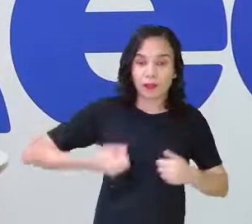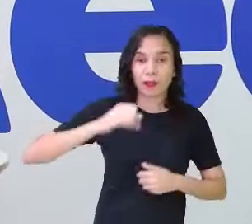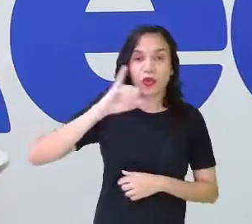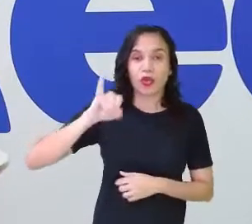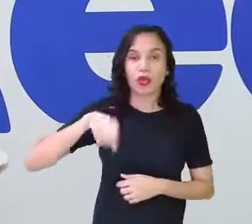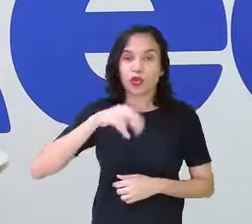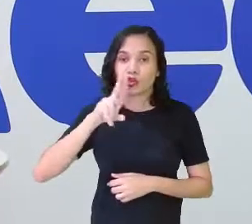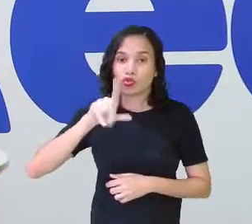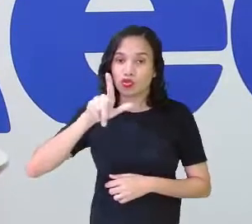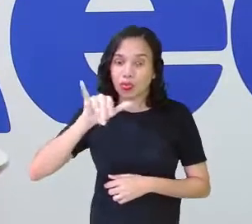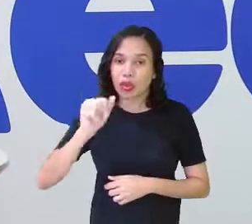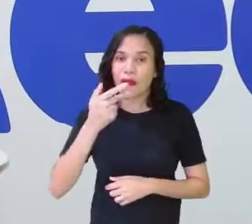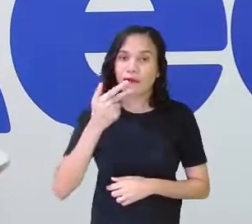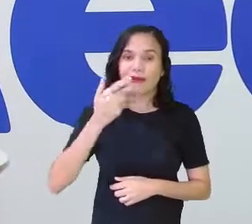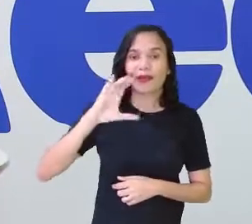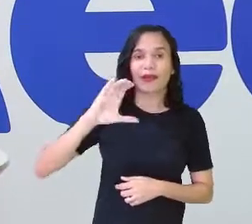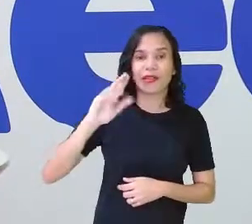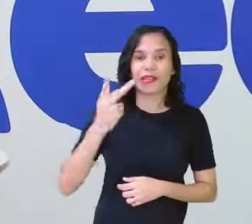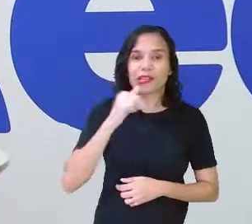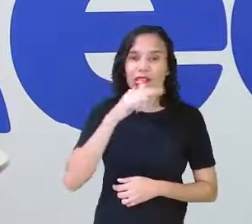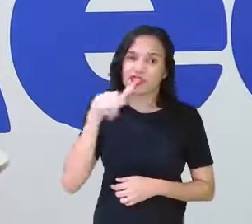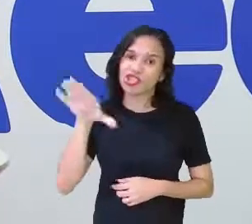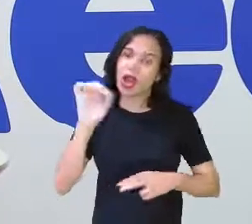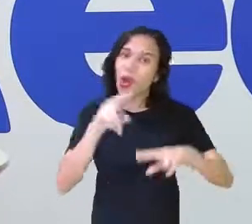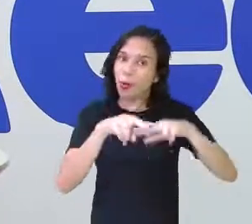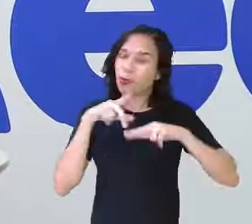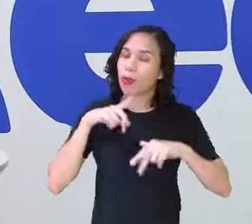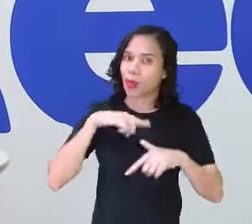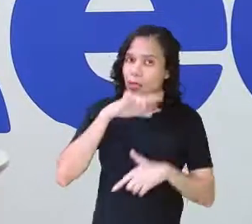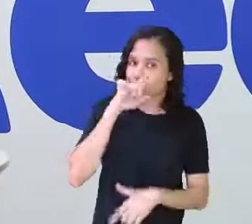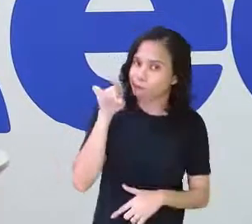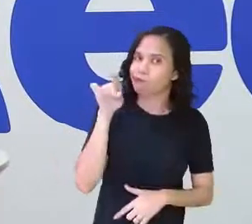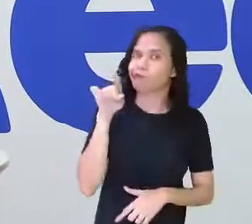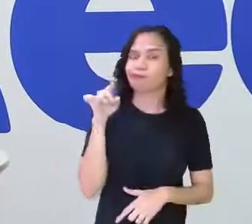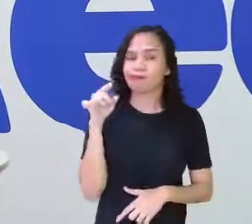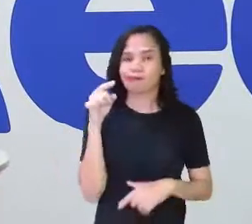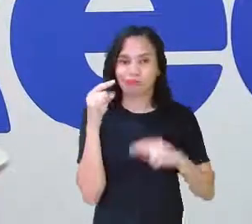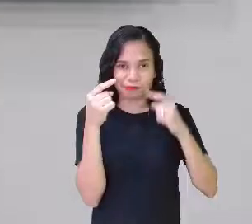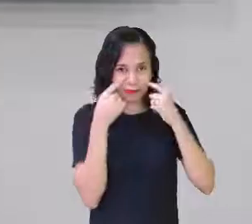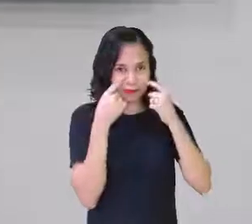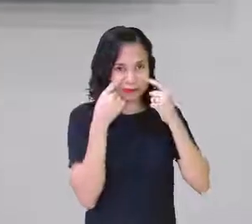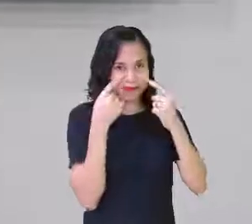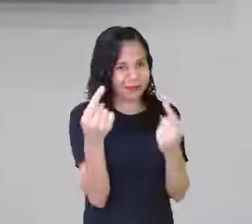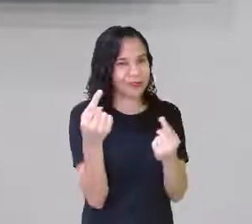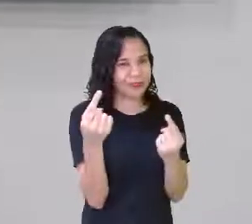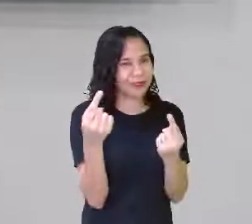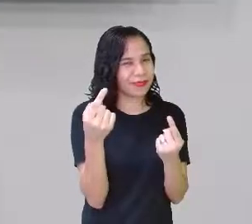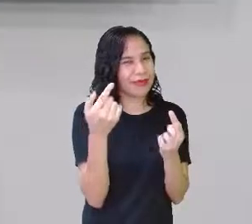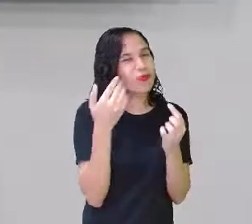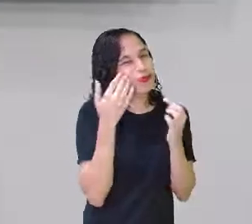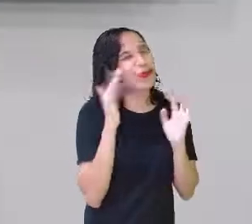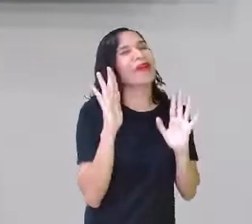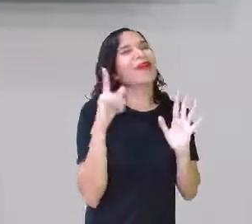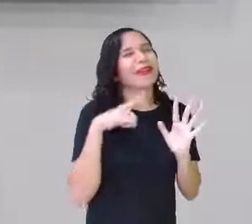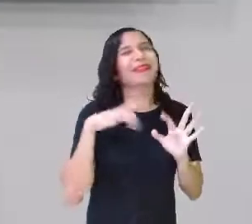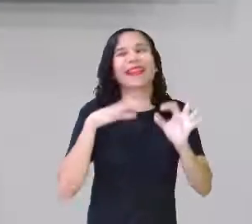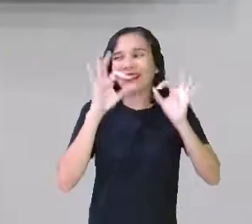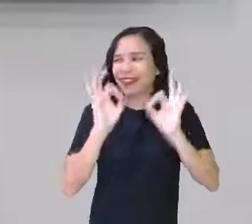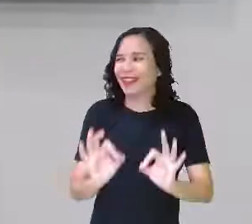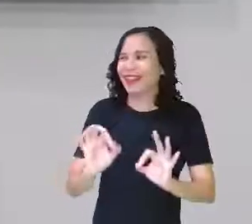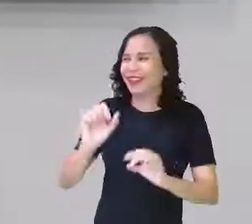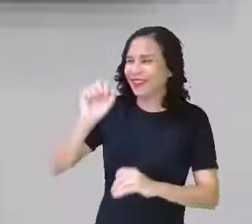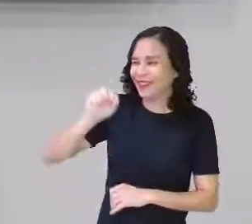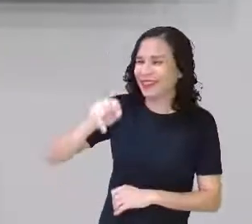chão, porque tem assento. Não sei. Olha. Na dúvida. Júlia, o professor quer fazer mistério com você, mas você está certa.